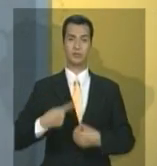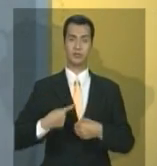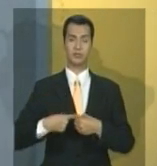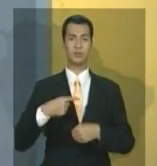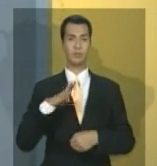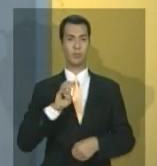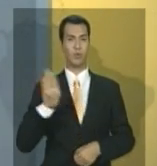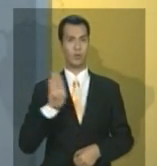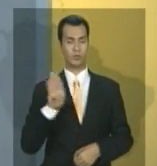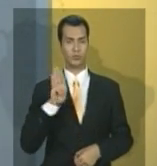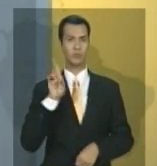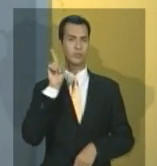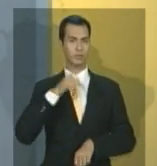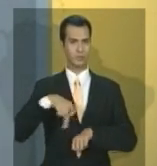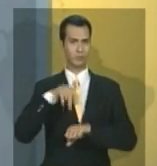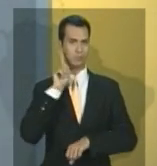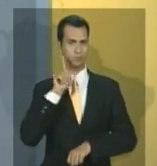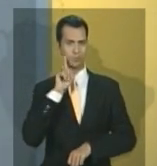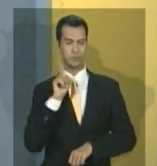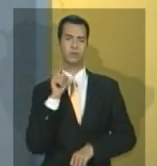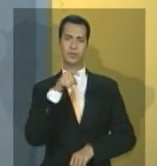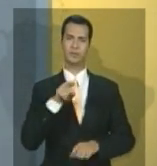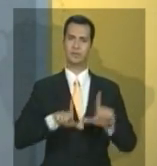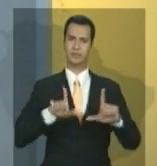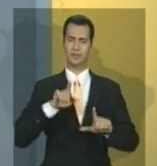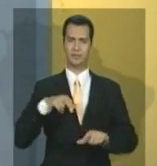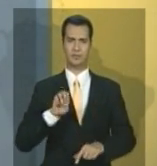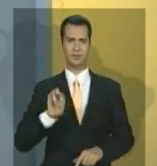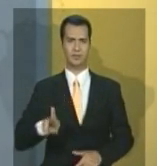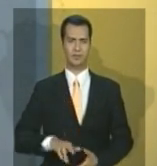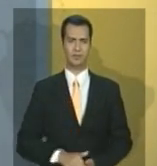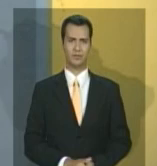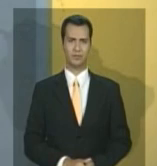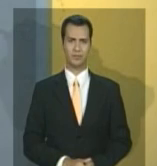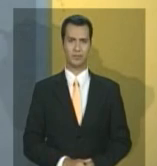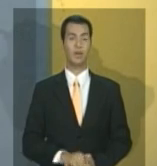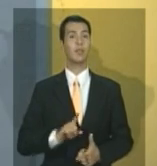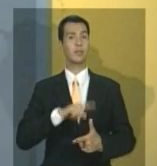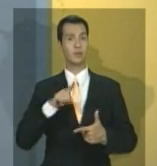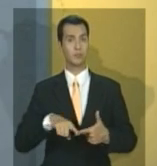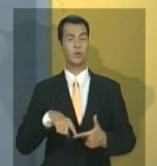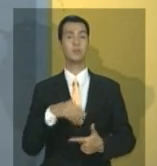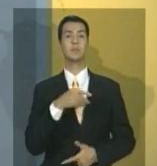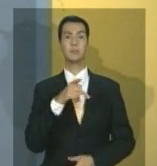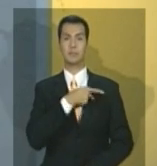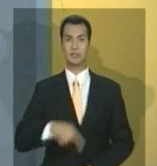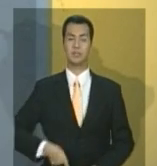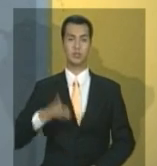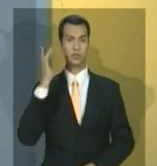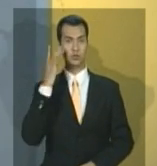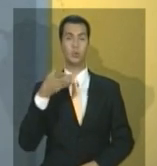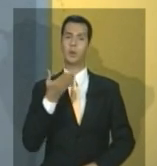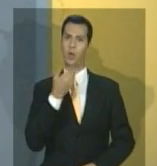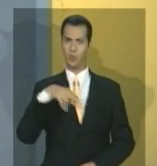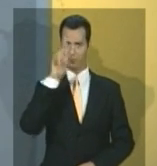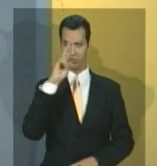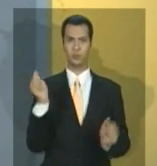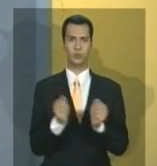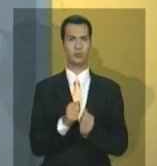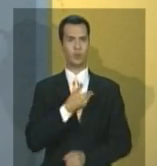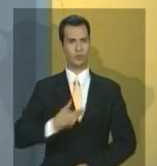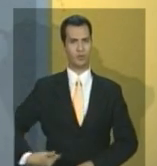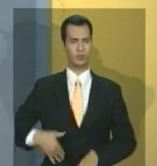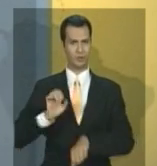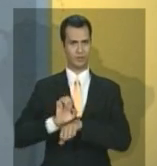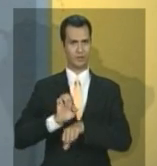Bom, e em seguida, a presidenta Dilma Rousseff almoça com o governador de Massachusetts e depois visita a Universidade de Harvard, onde